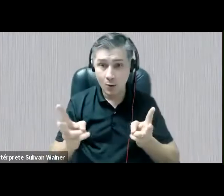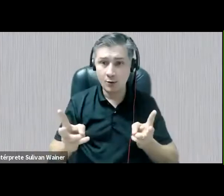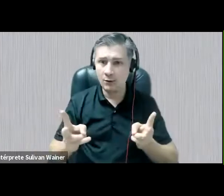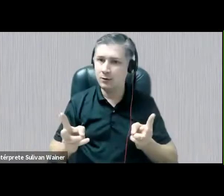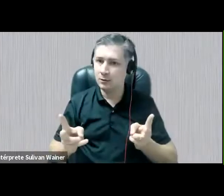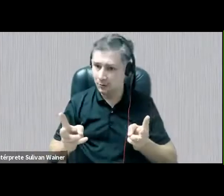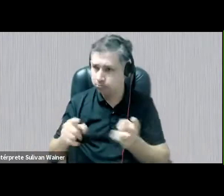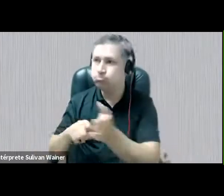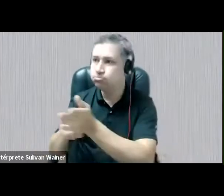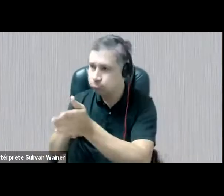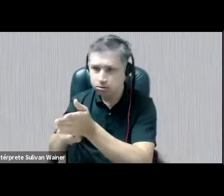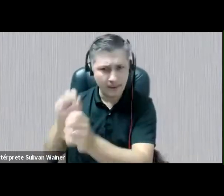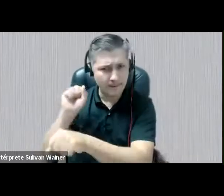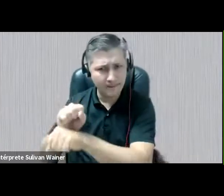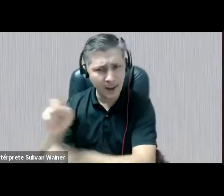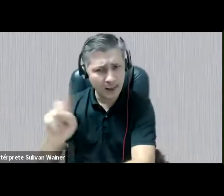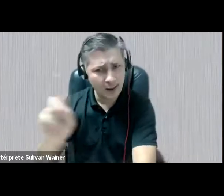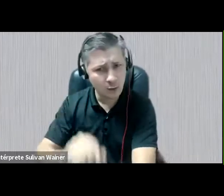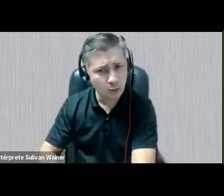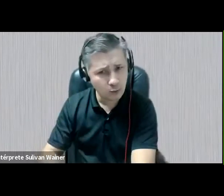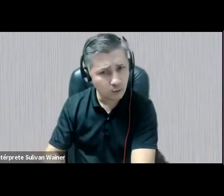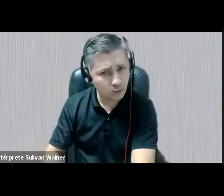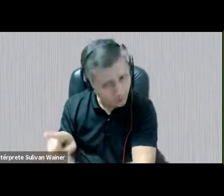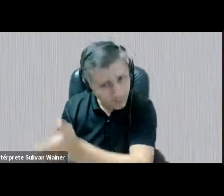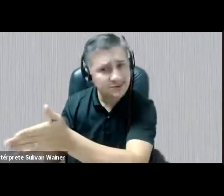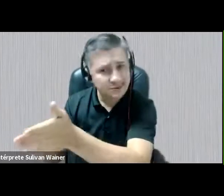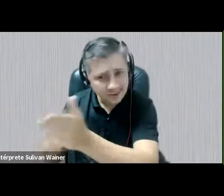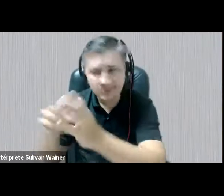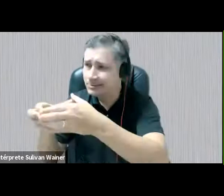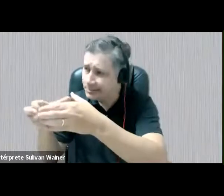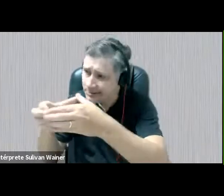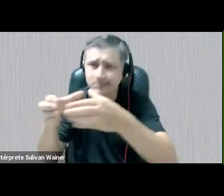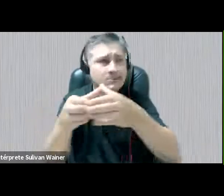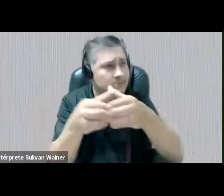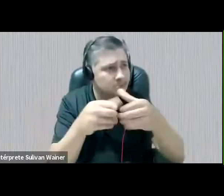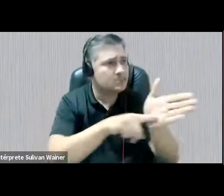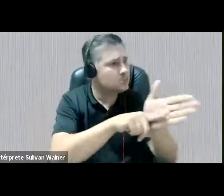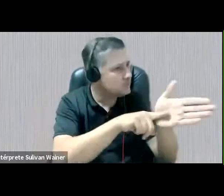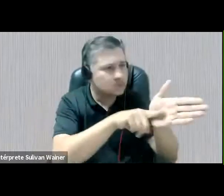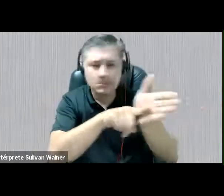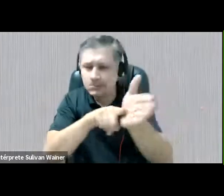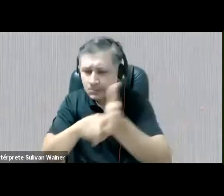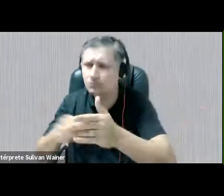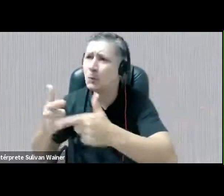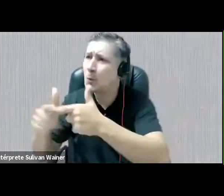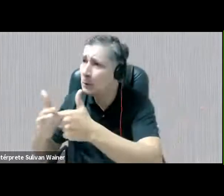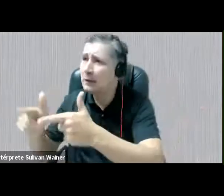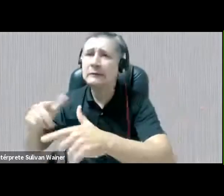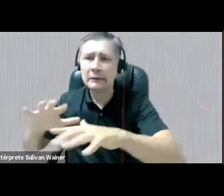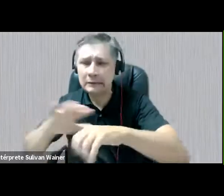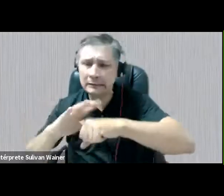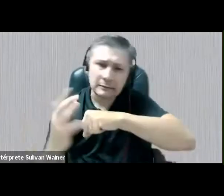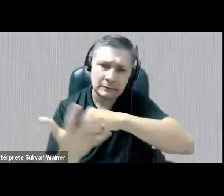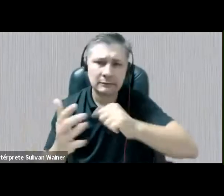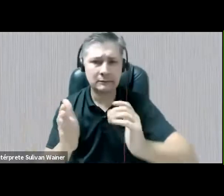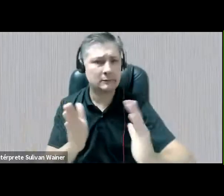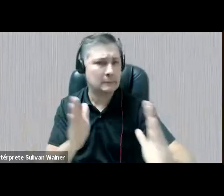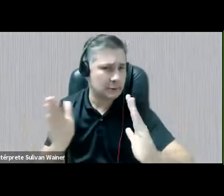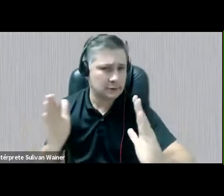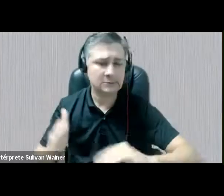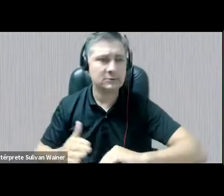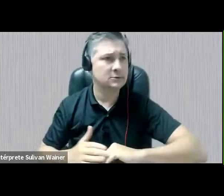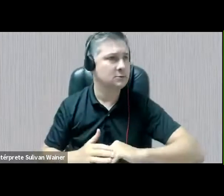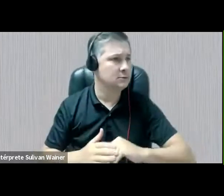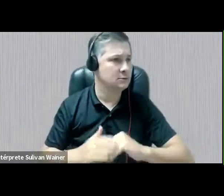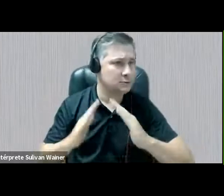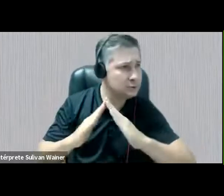pesquisas, com um conjunto grande de problemas, né, então acho que essa, essa para mim é uma questão importante de